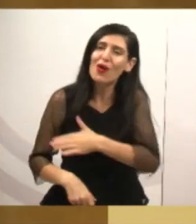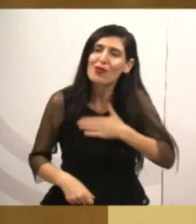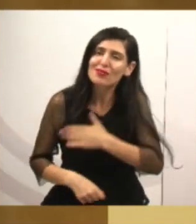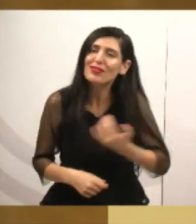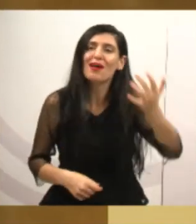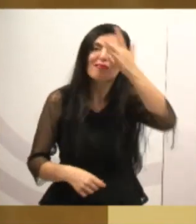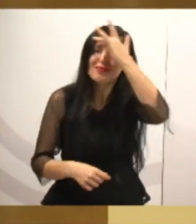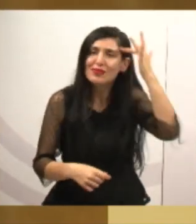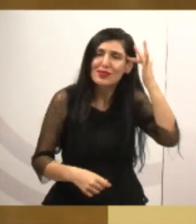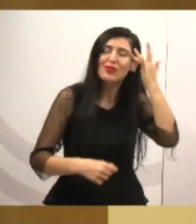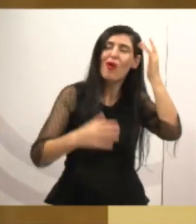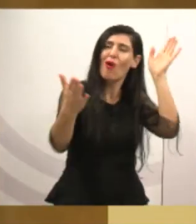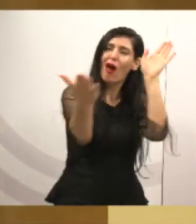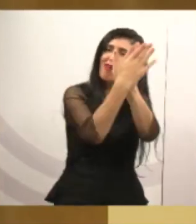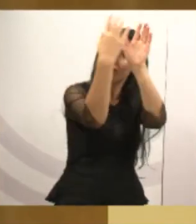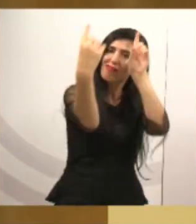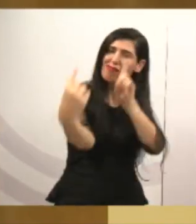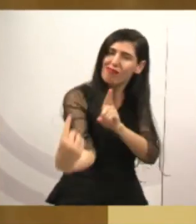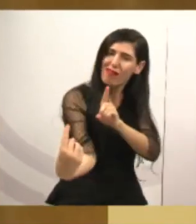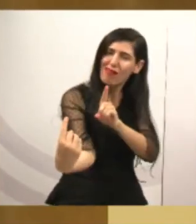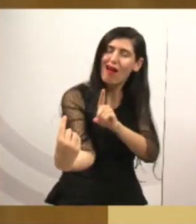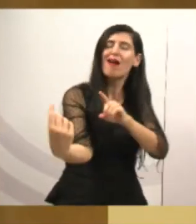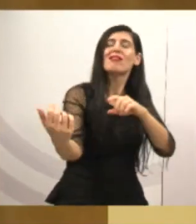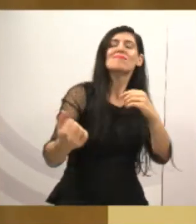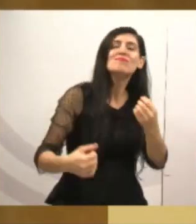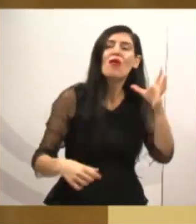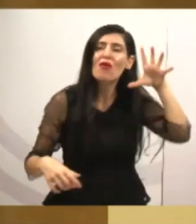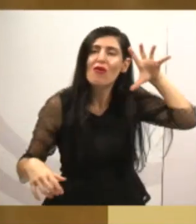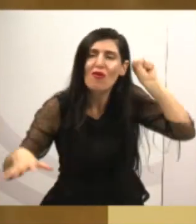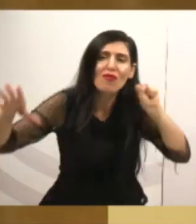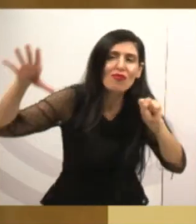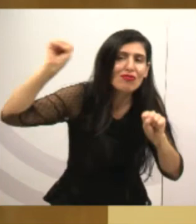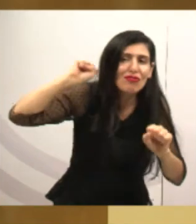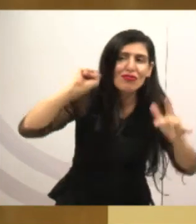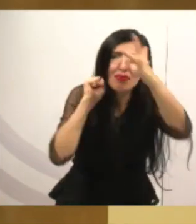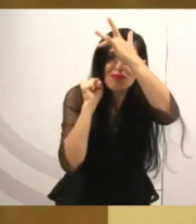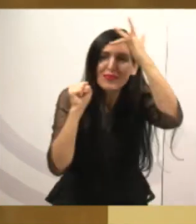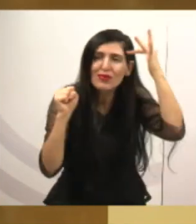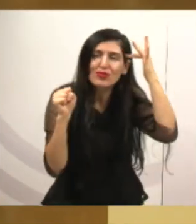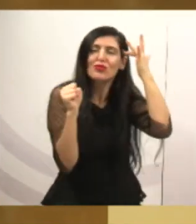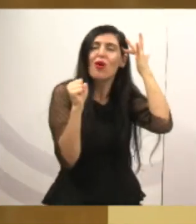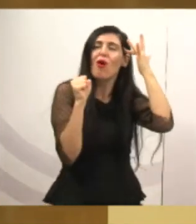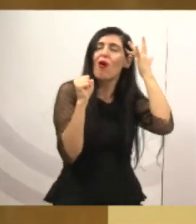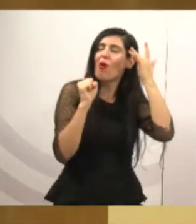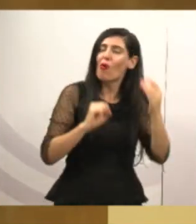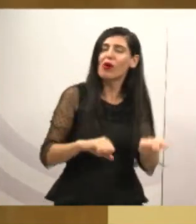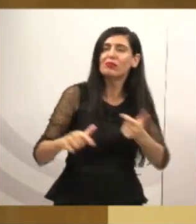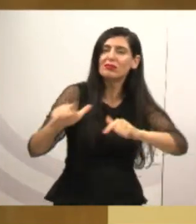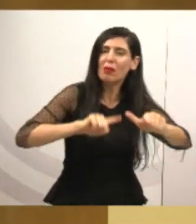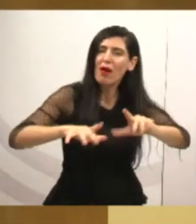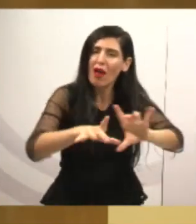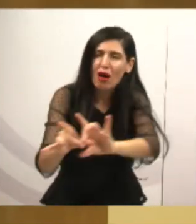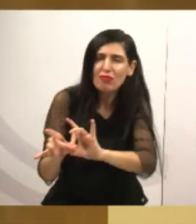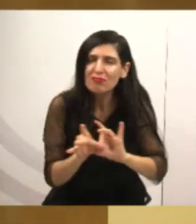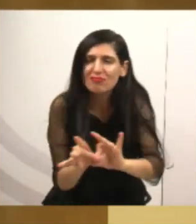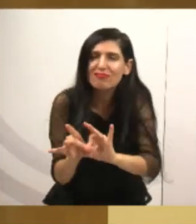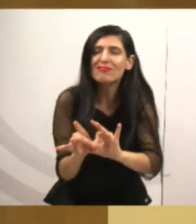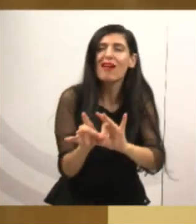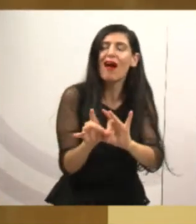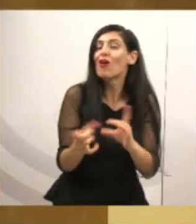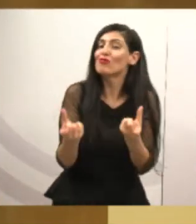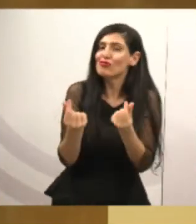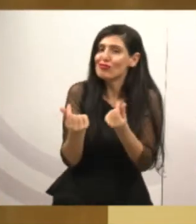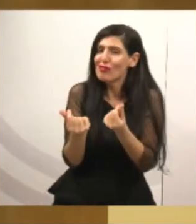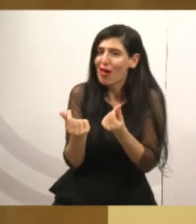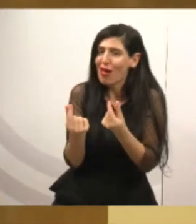população, tem que sentir o que o povo está sentindo, tem que trabalhar junto, tem que buscar recurso, tem que ir atrás,